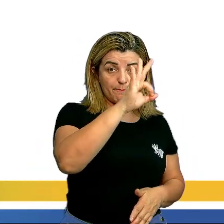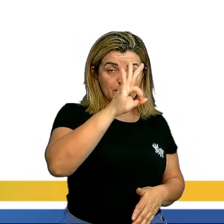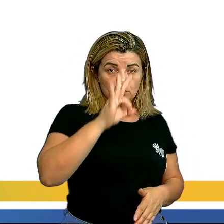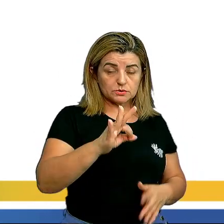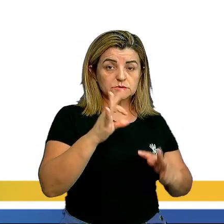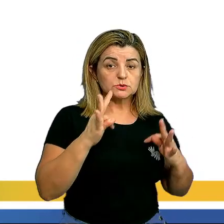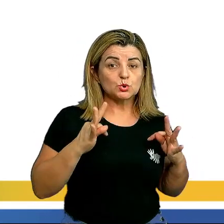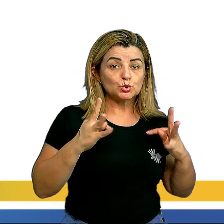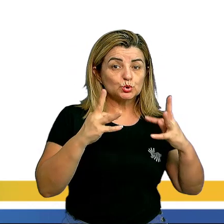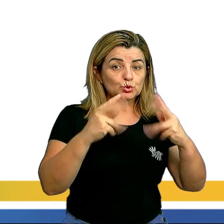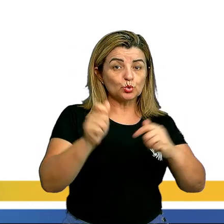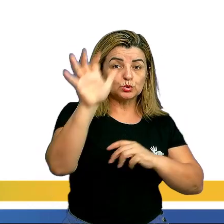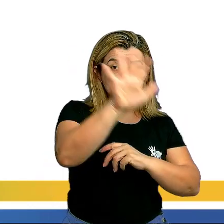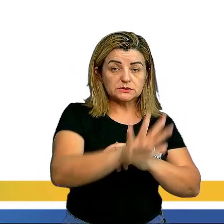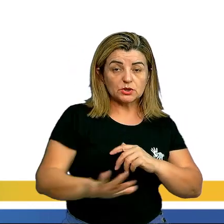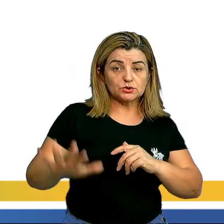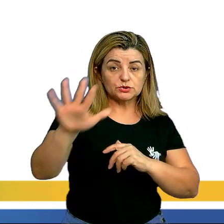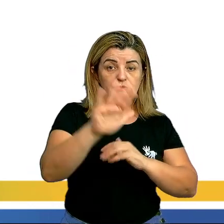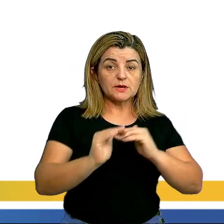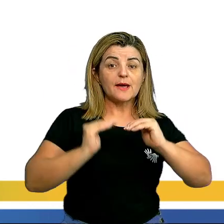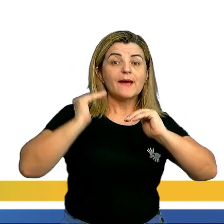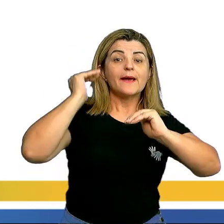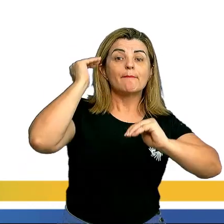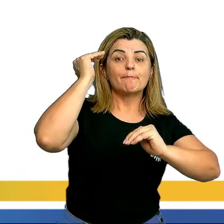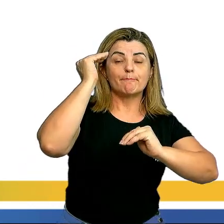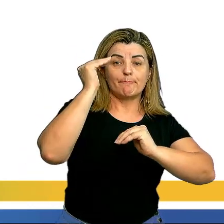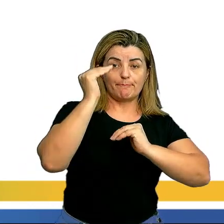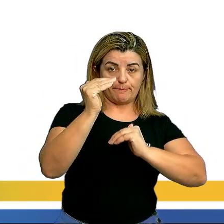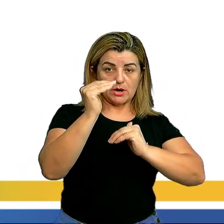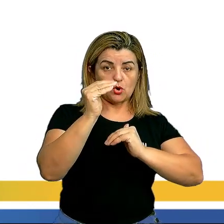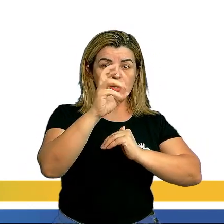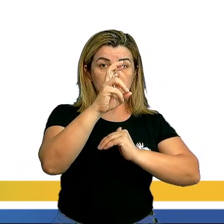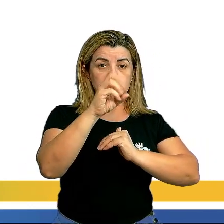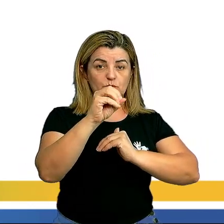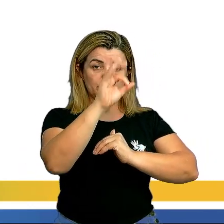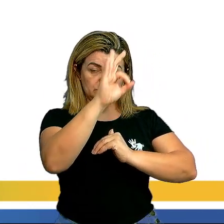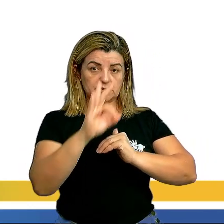todas as regiões é maior que 50%,